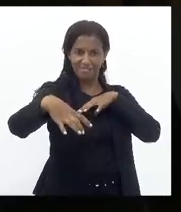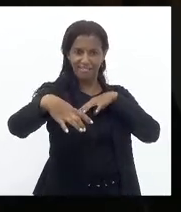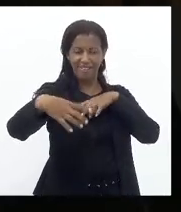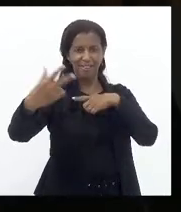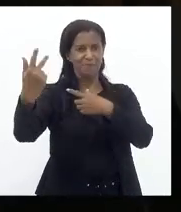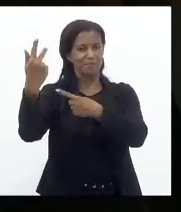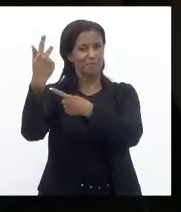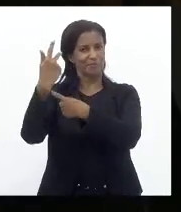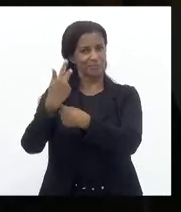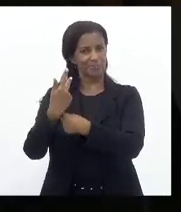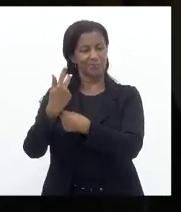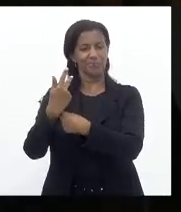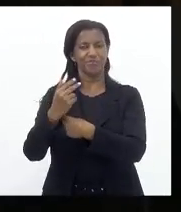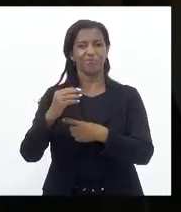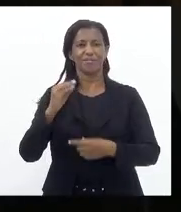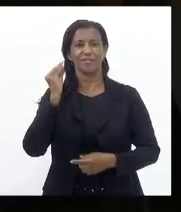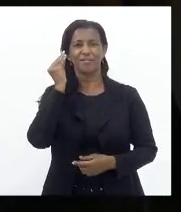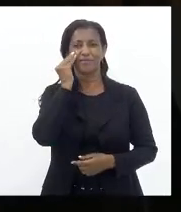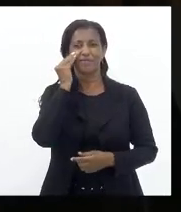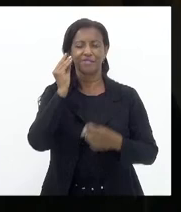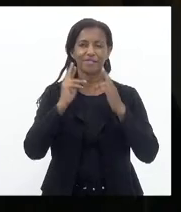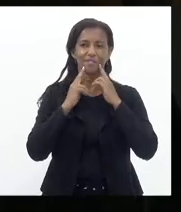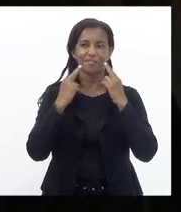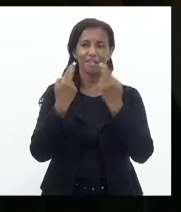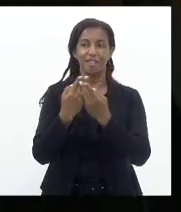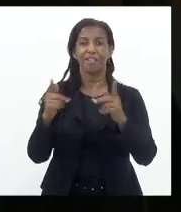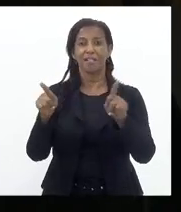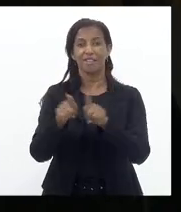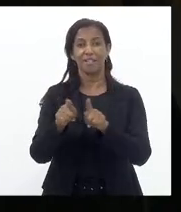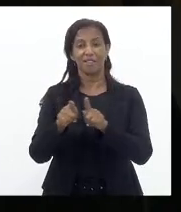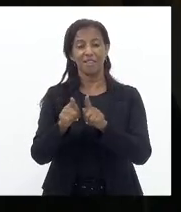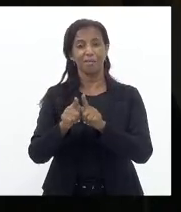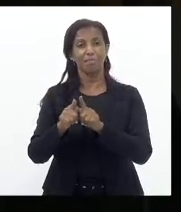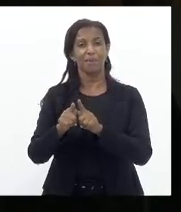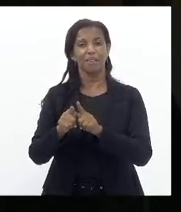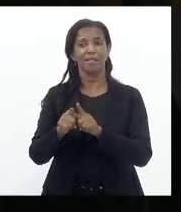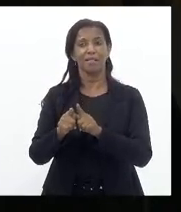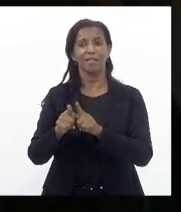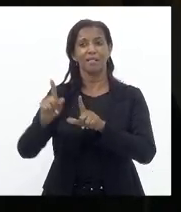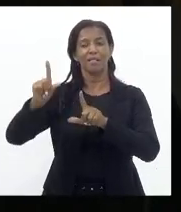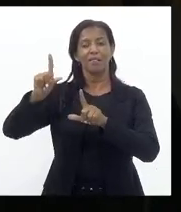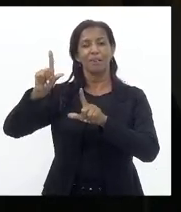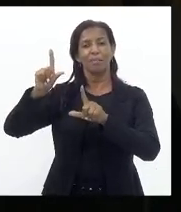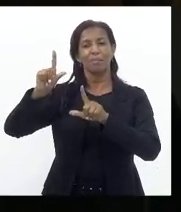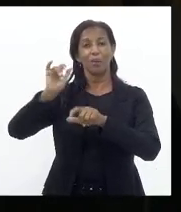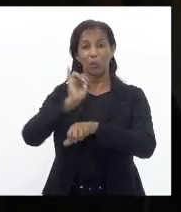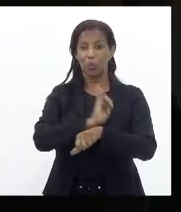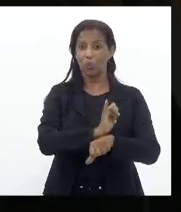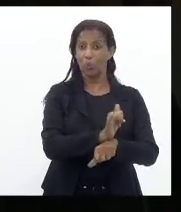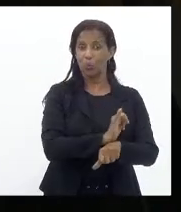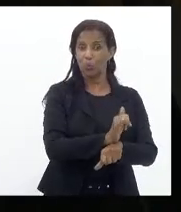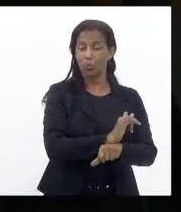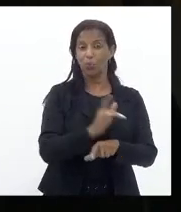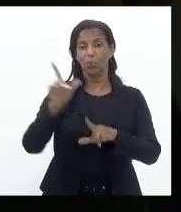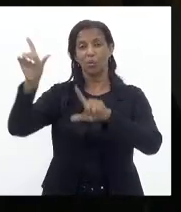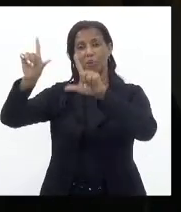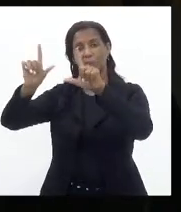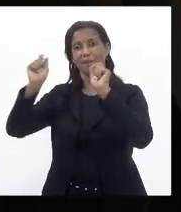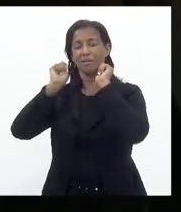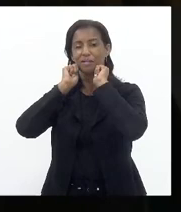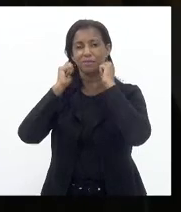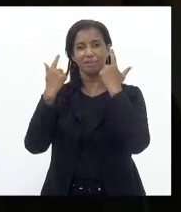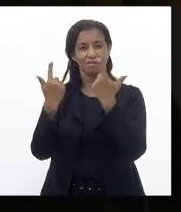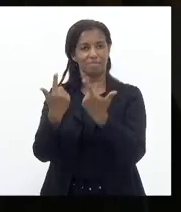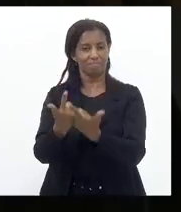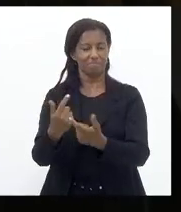Esta sessão Aqueles que também Nos assistem Pelo canal do Youtube Pela TV Alerj